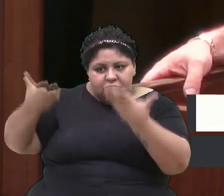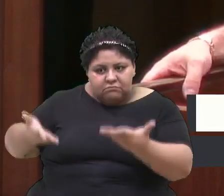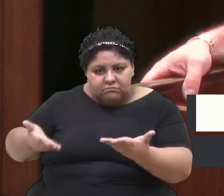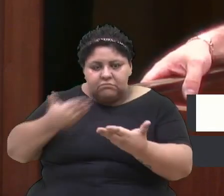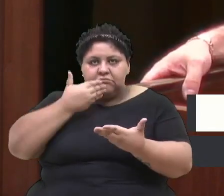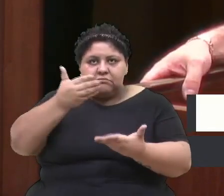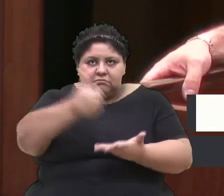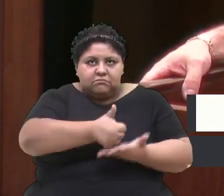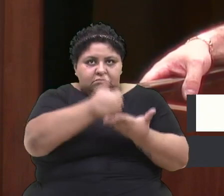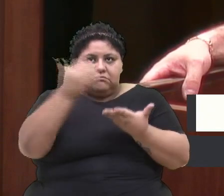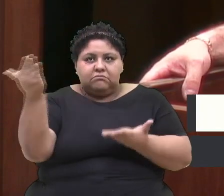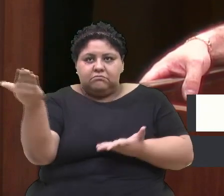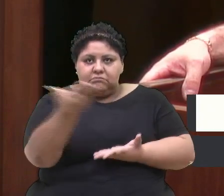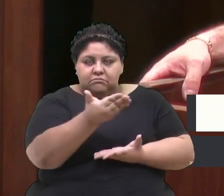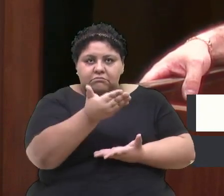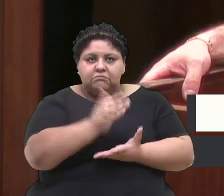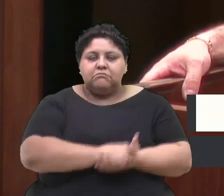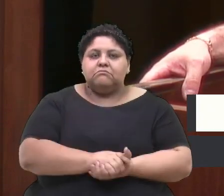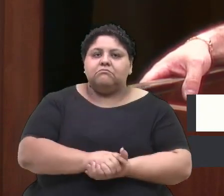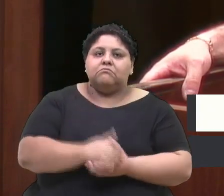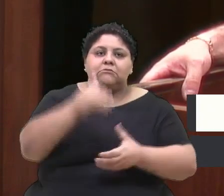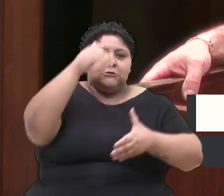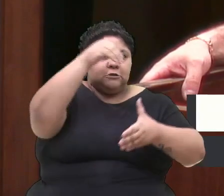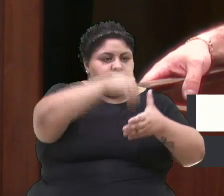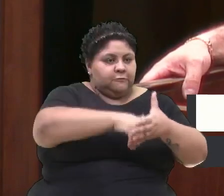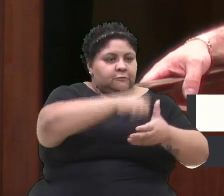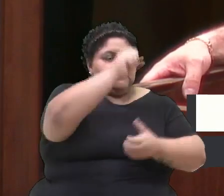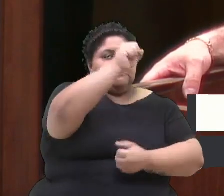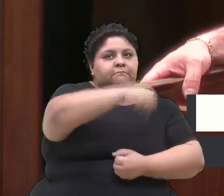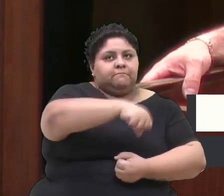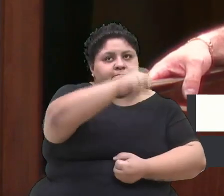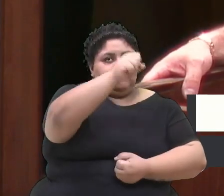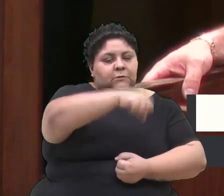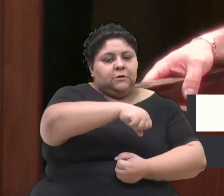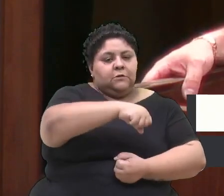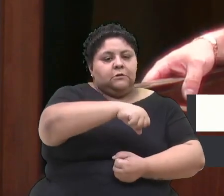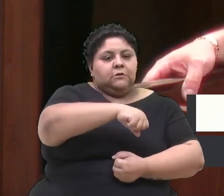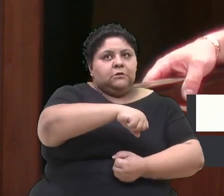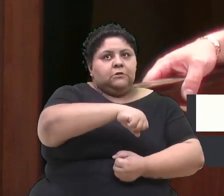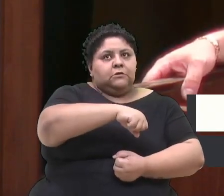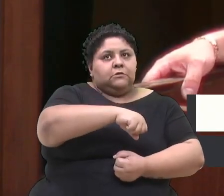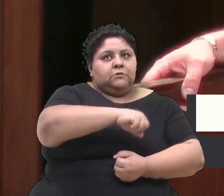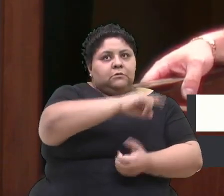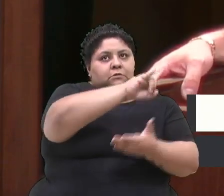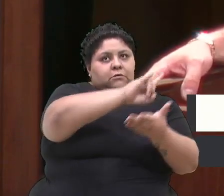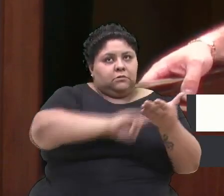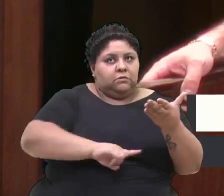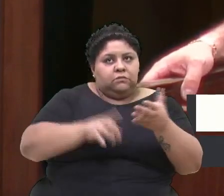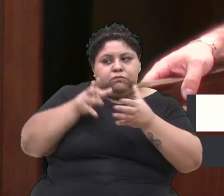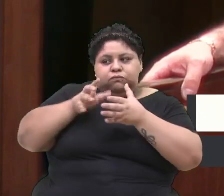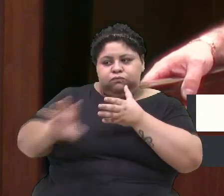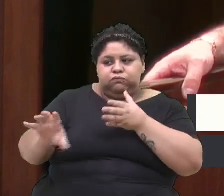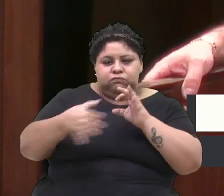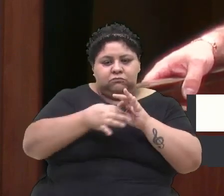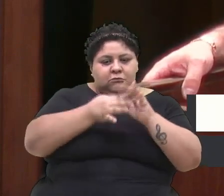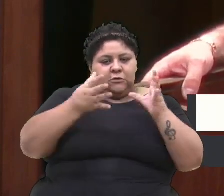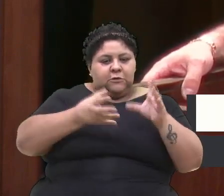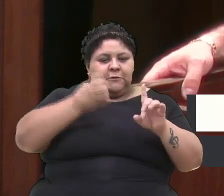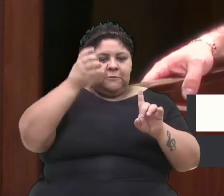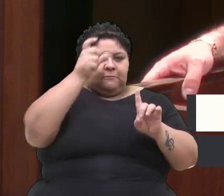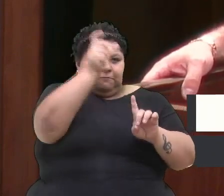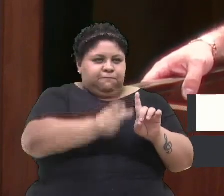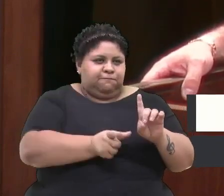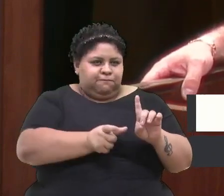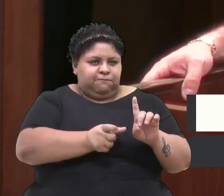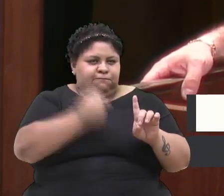o apoio dos nobres pares para que votem favorável a essa moção de repúdio à soltura desse torturador